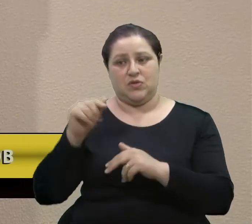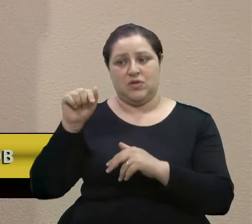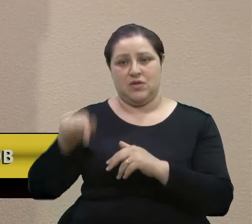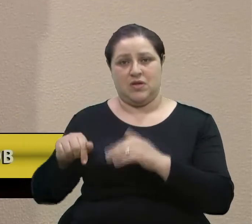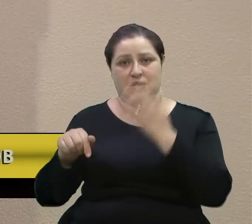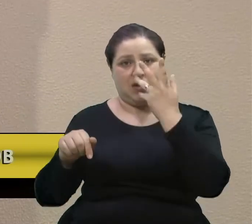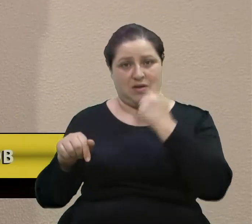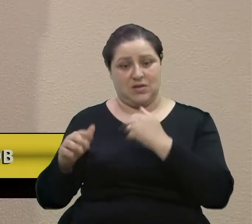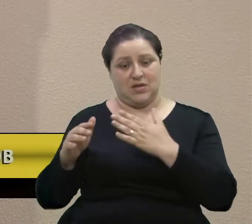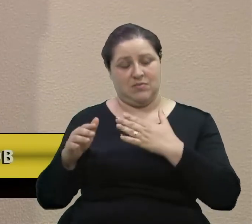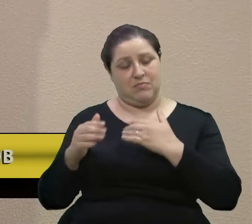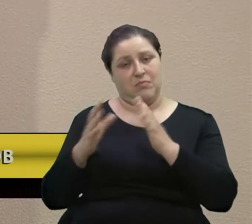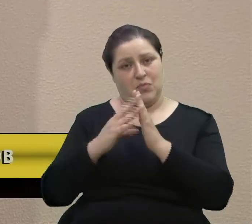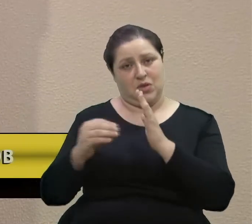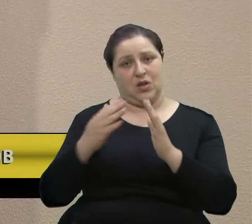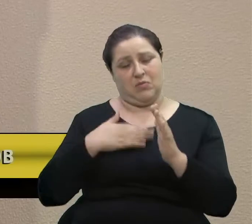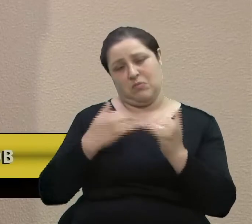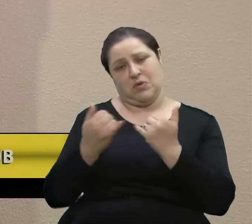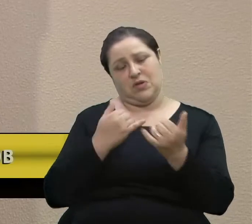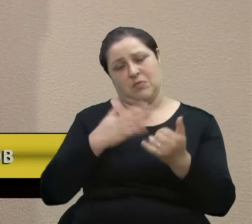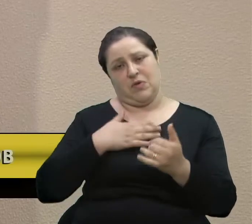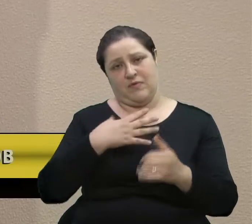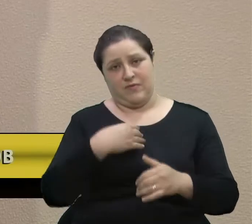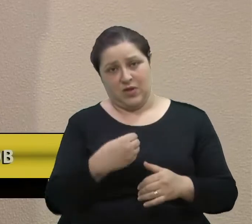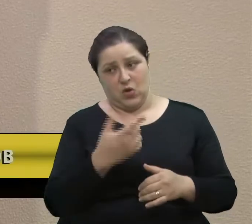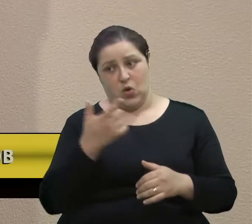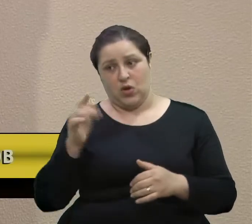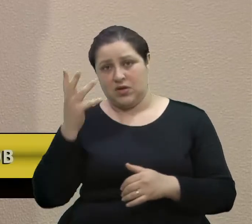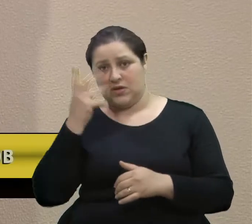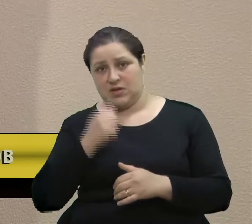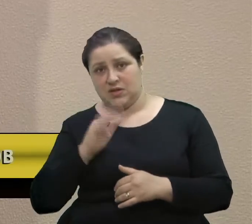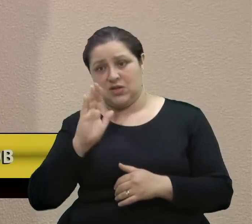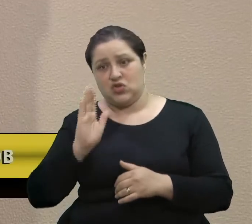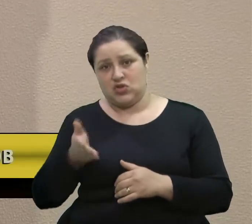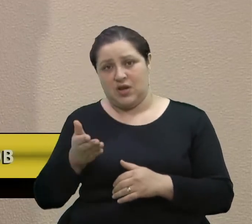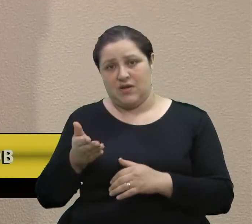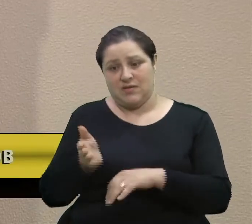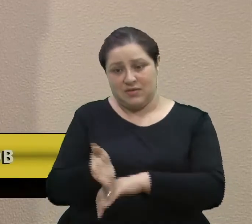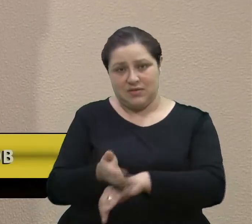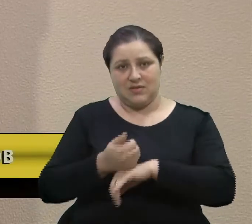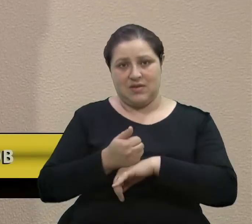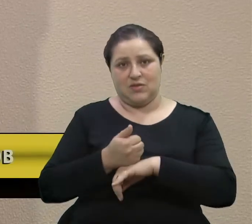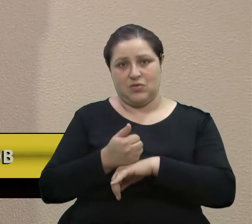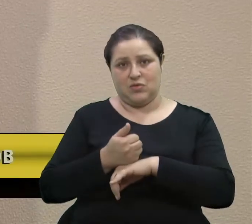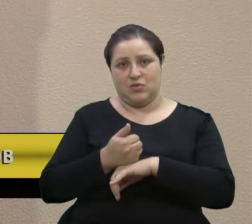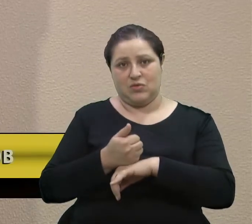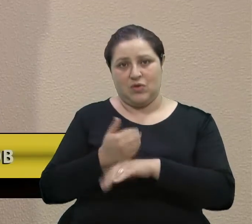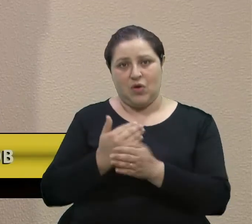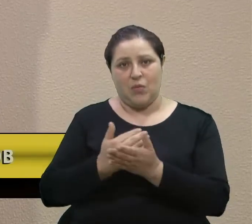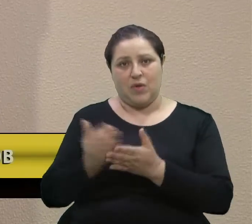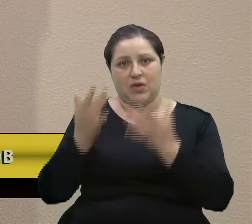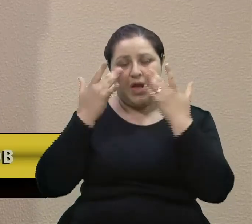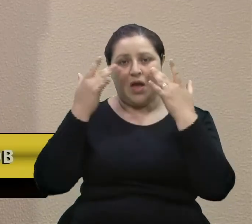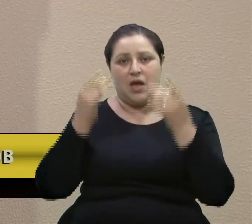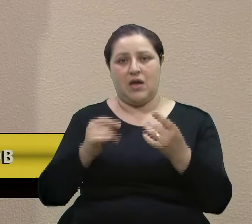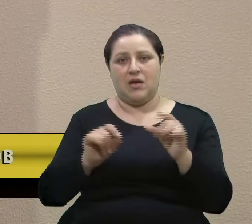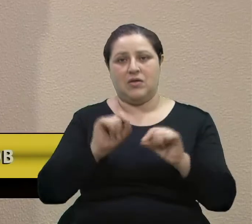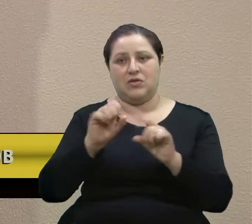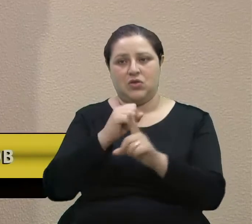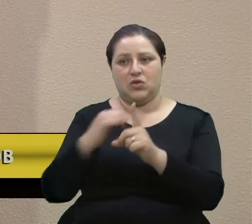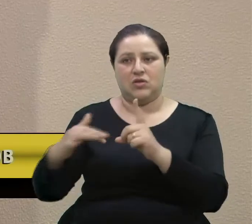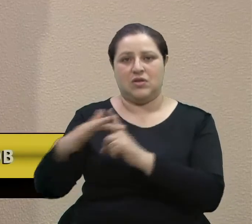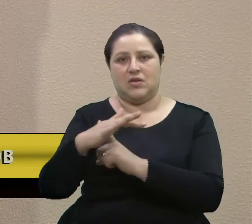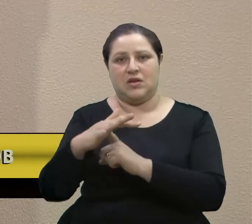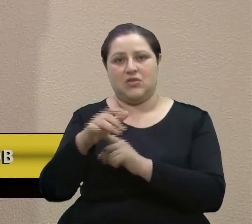falo isso do meu filho e das outras crianças, já desde cedo começam a compreender que a sociedade, ela é